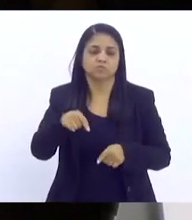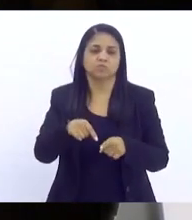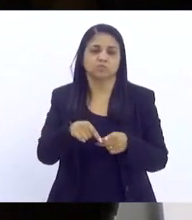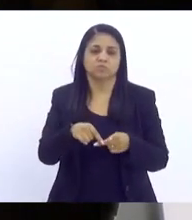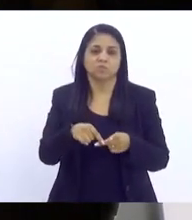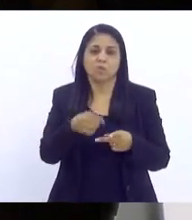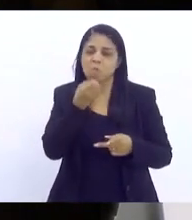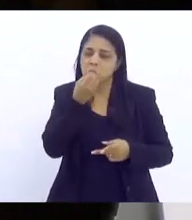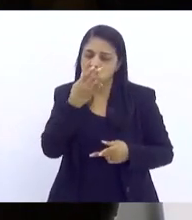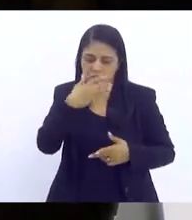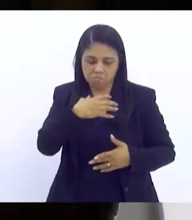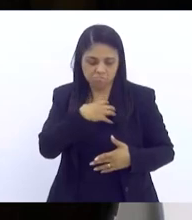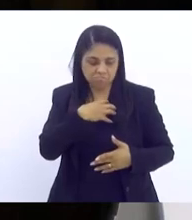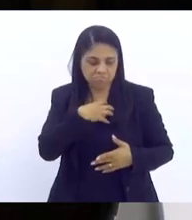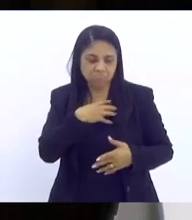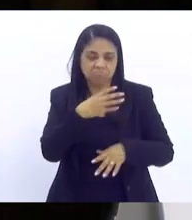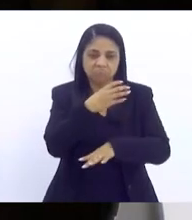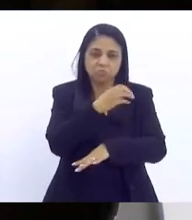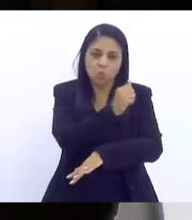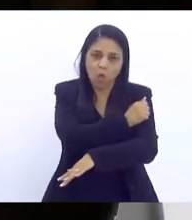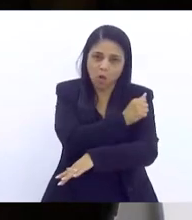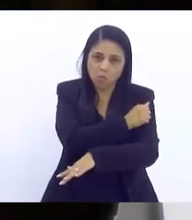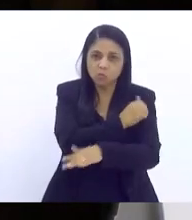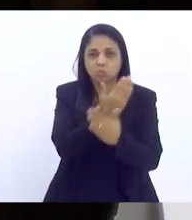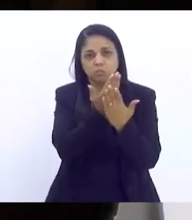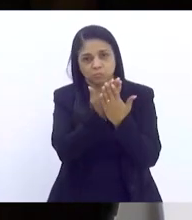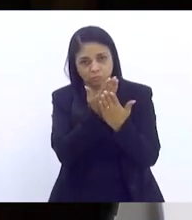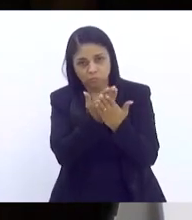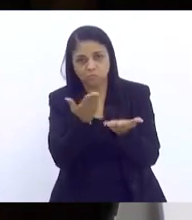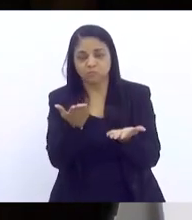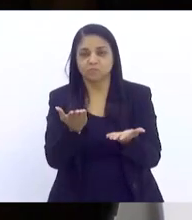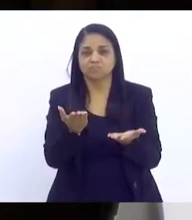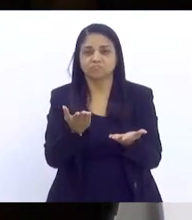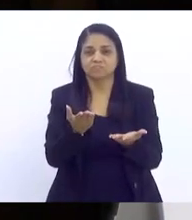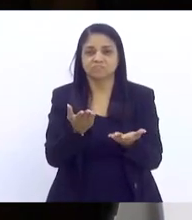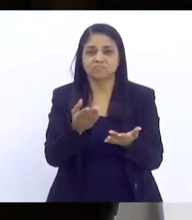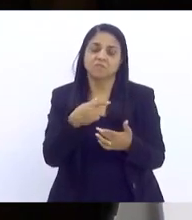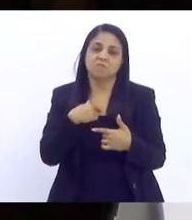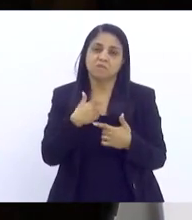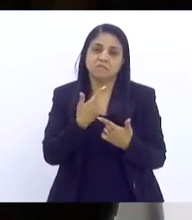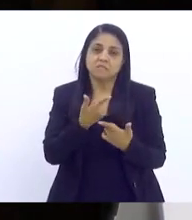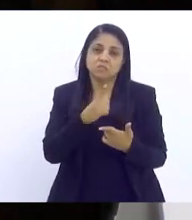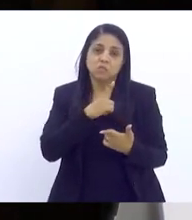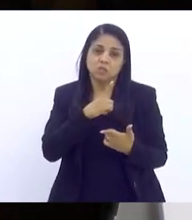estudantes. Mas, como a colega disse, ele só tem custeio.